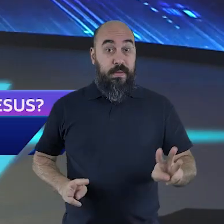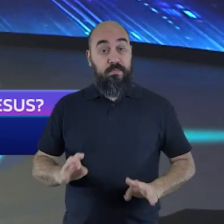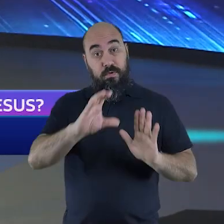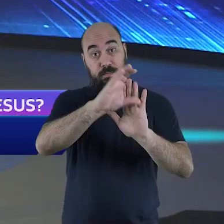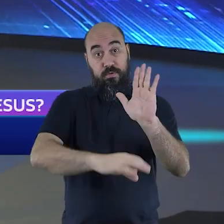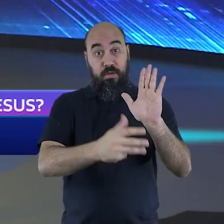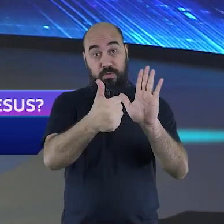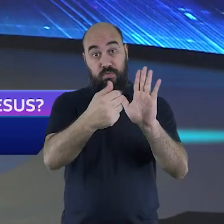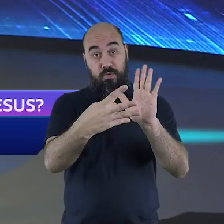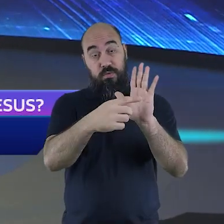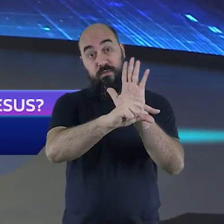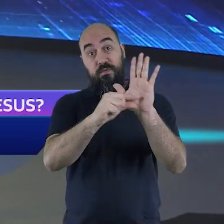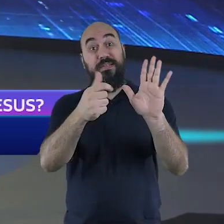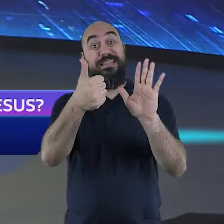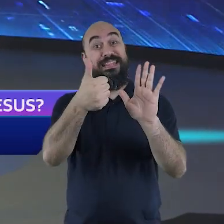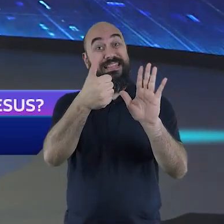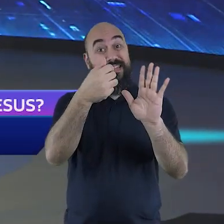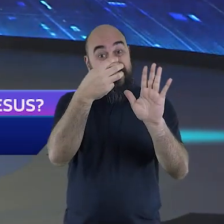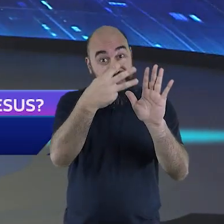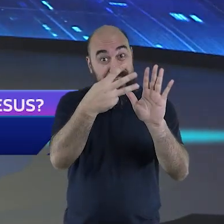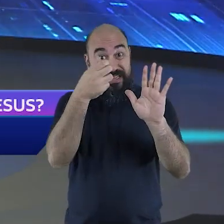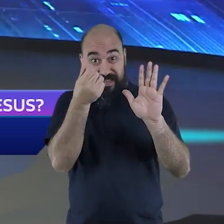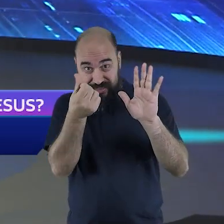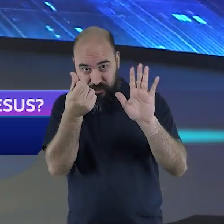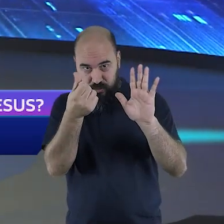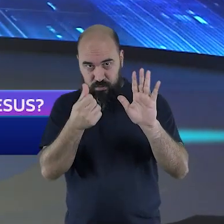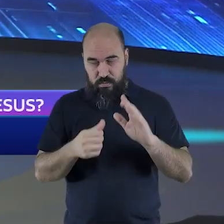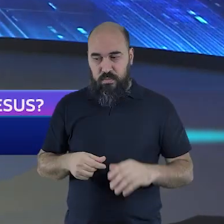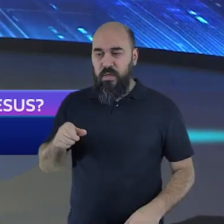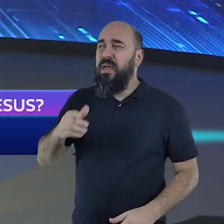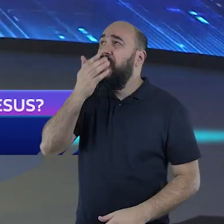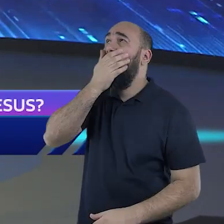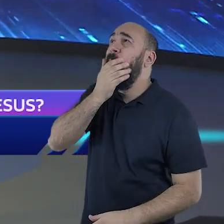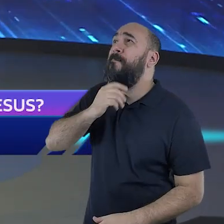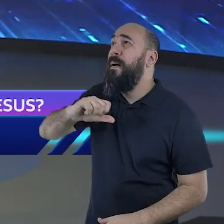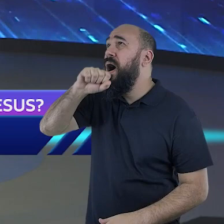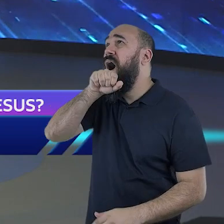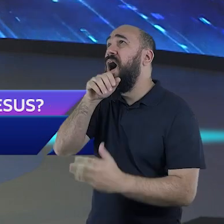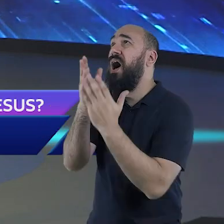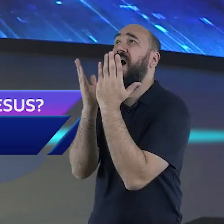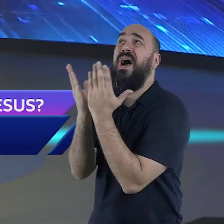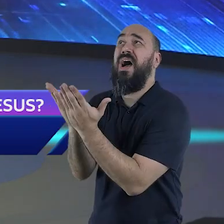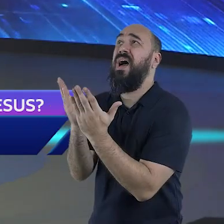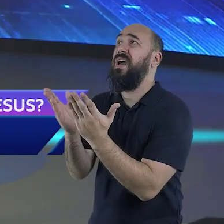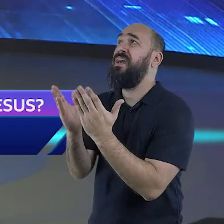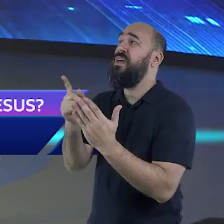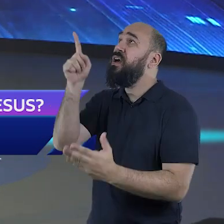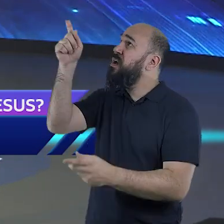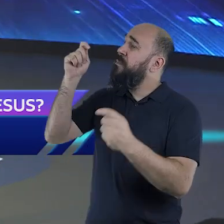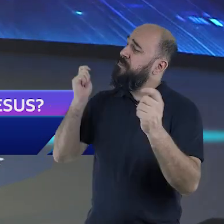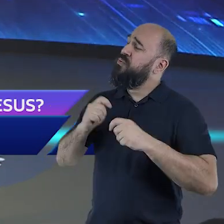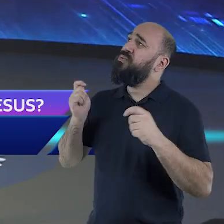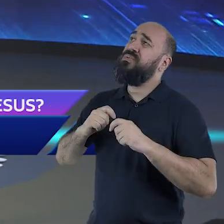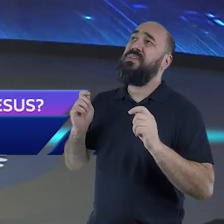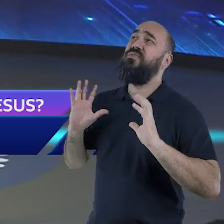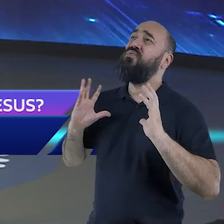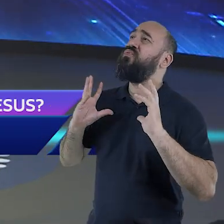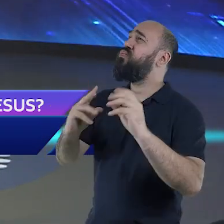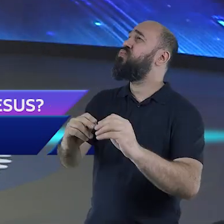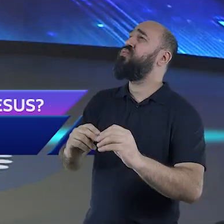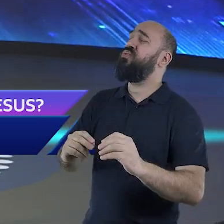14, 36. E dizia, Abba, Pai, tudo te é possível.